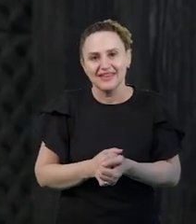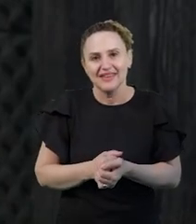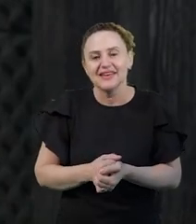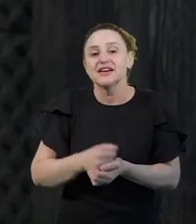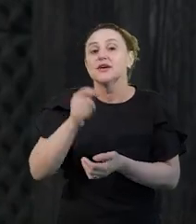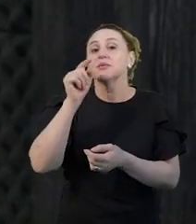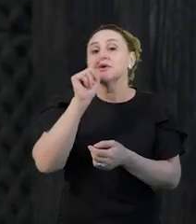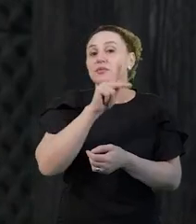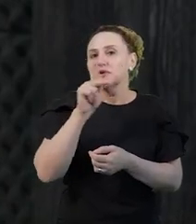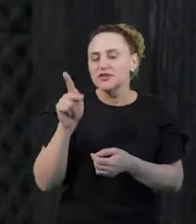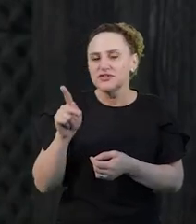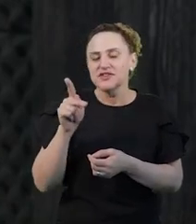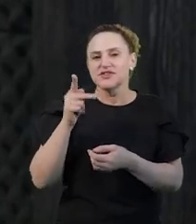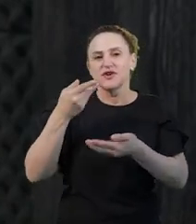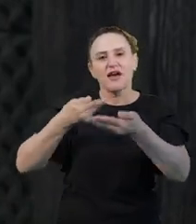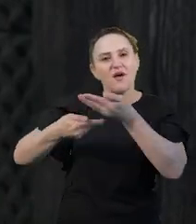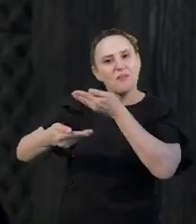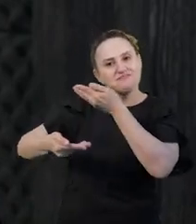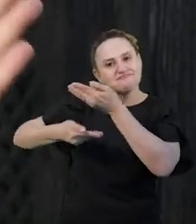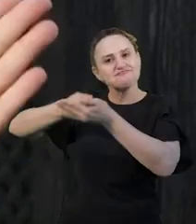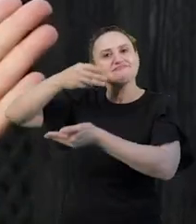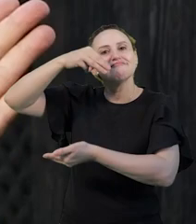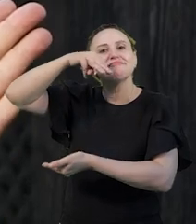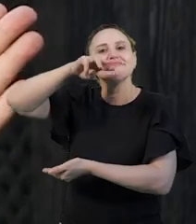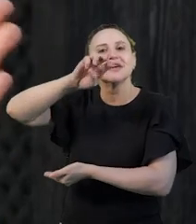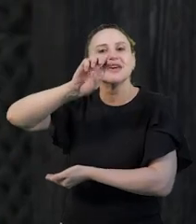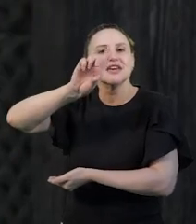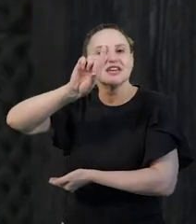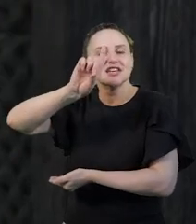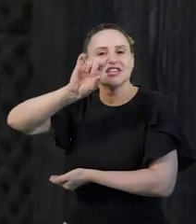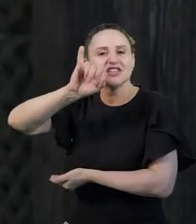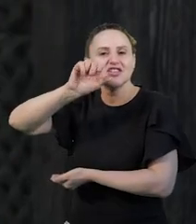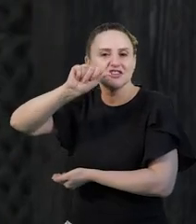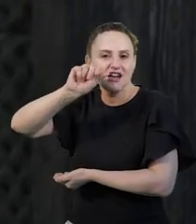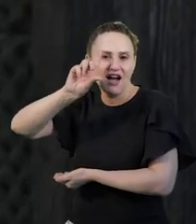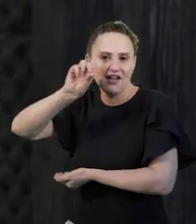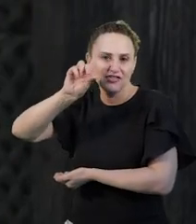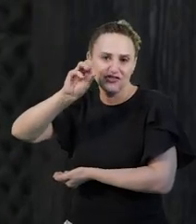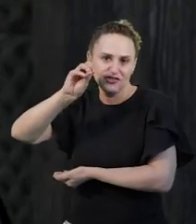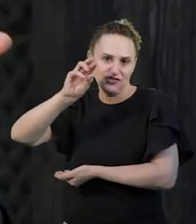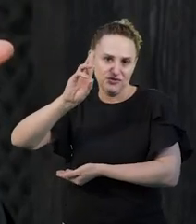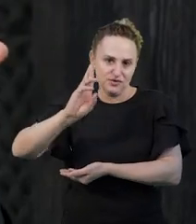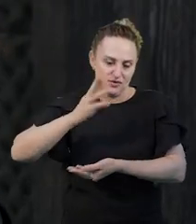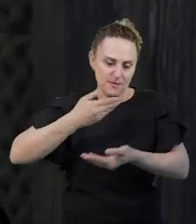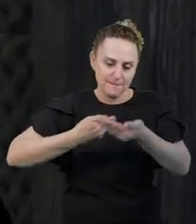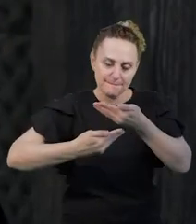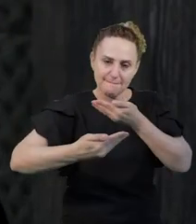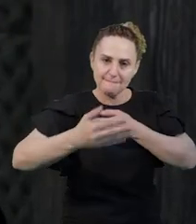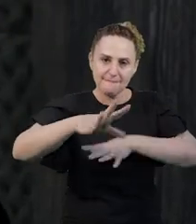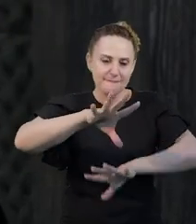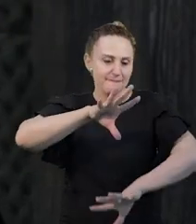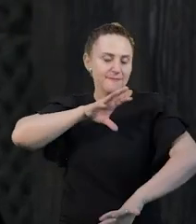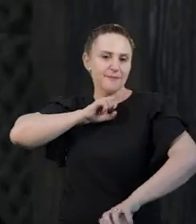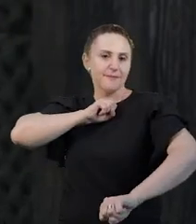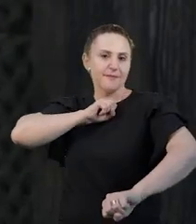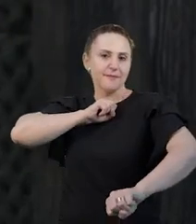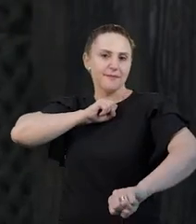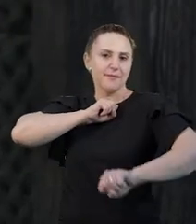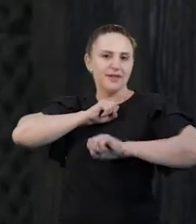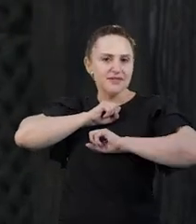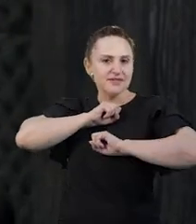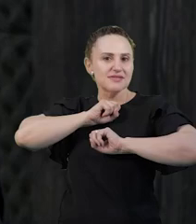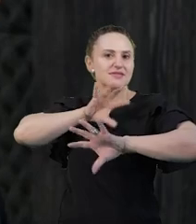você passa a ter o controle das coisas, você é apenas parte daquilo que ele gosta de trabalhar.